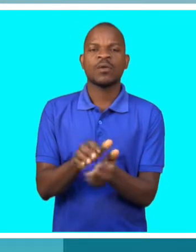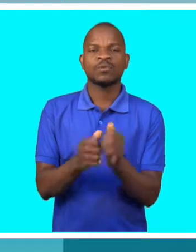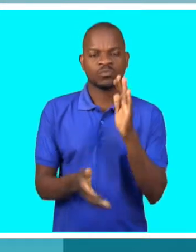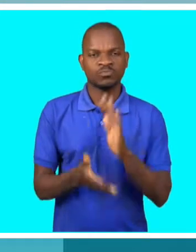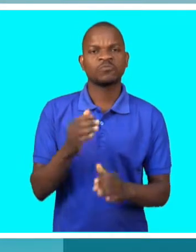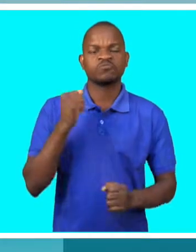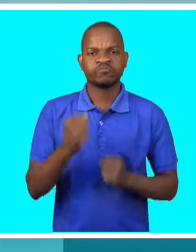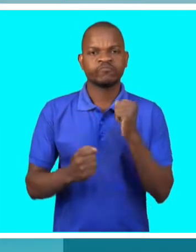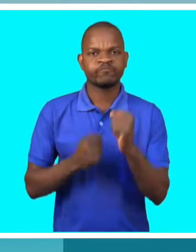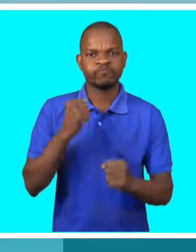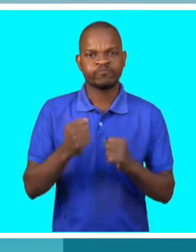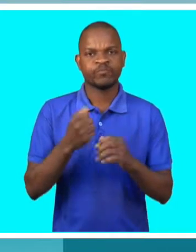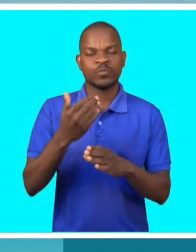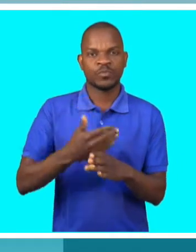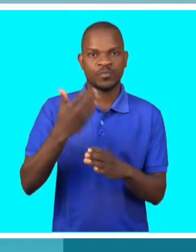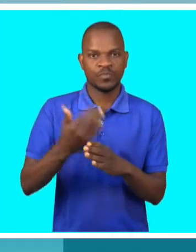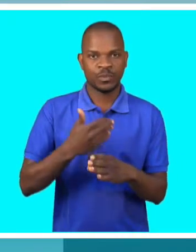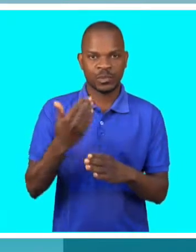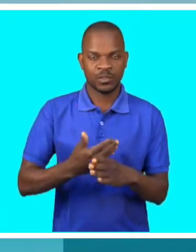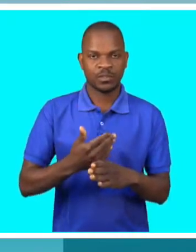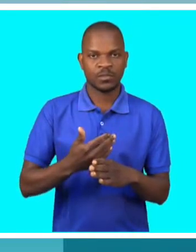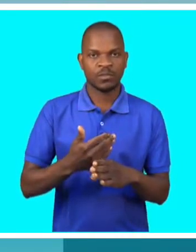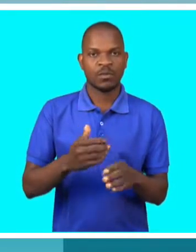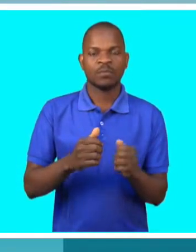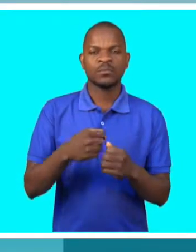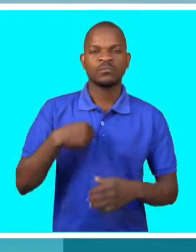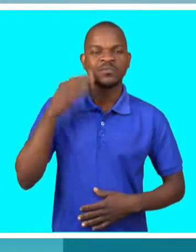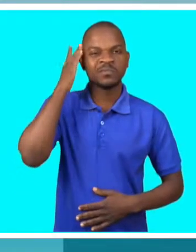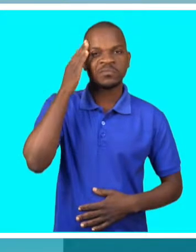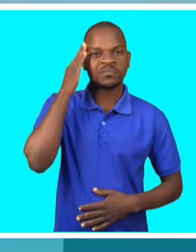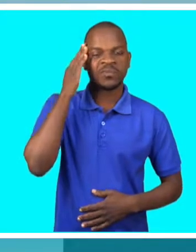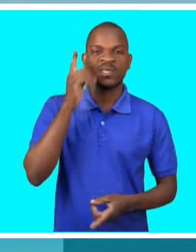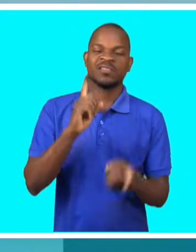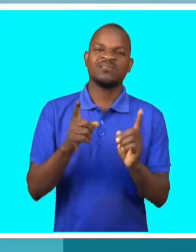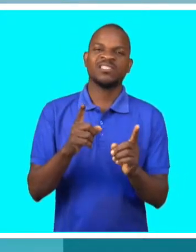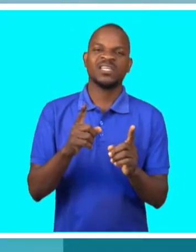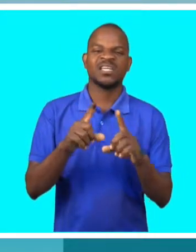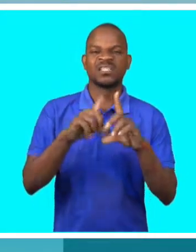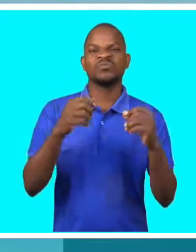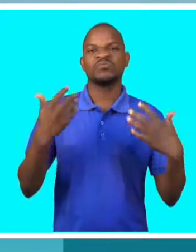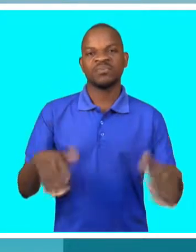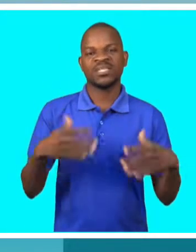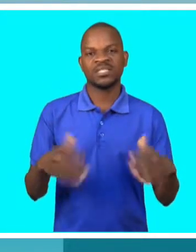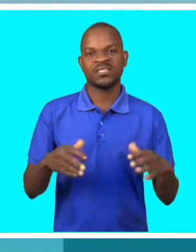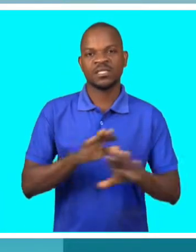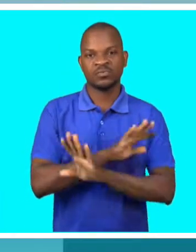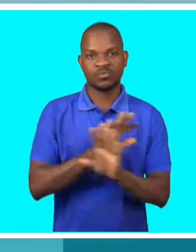Nós corríamos aí, eu pensei que fosse uma coisa de brincadeira.